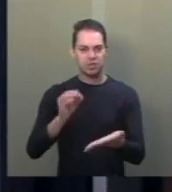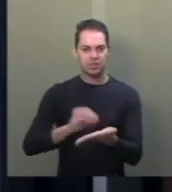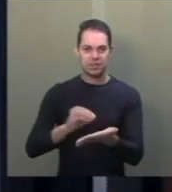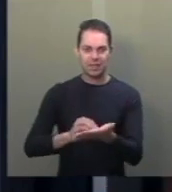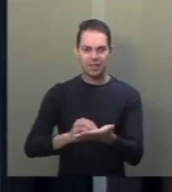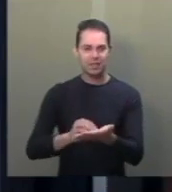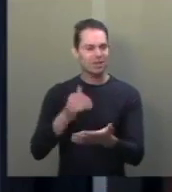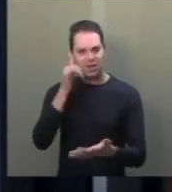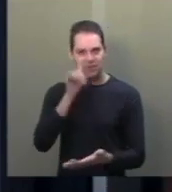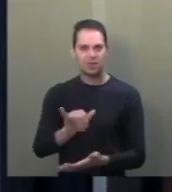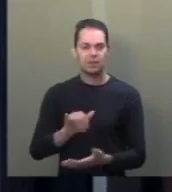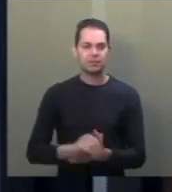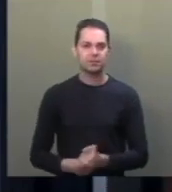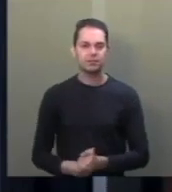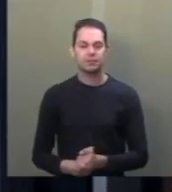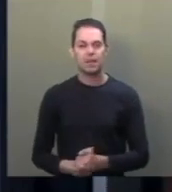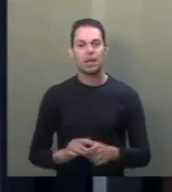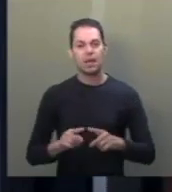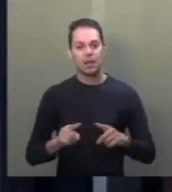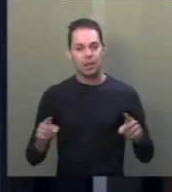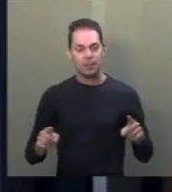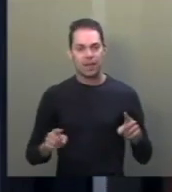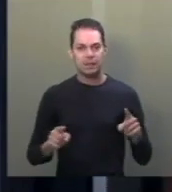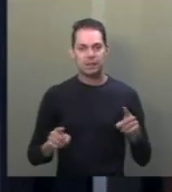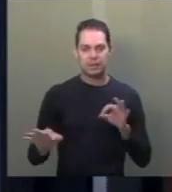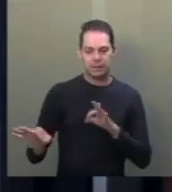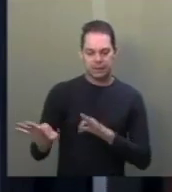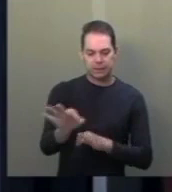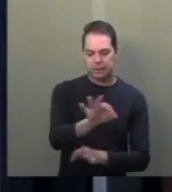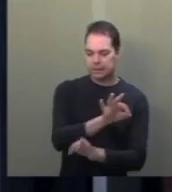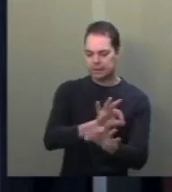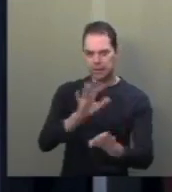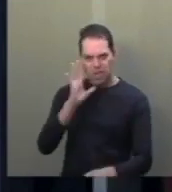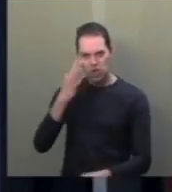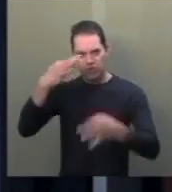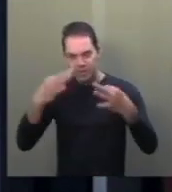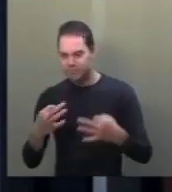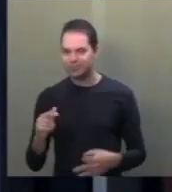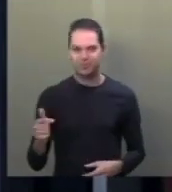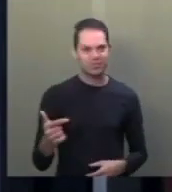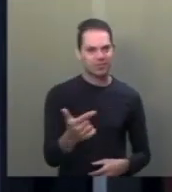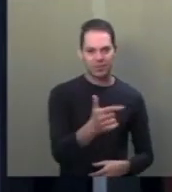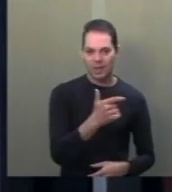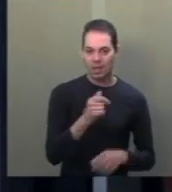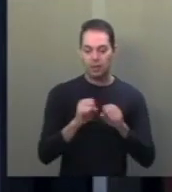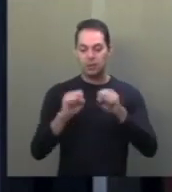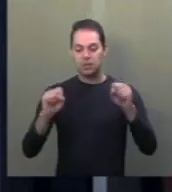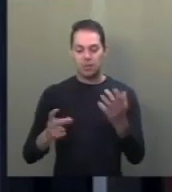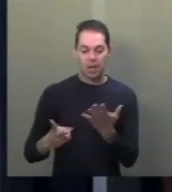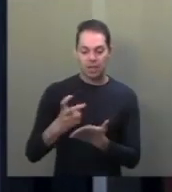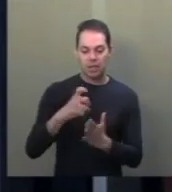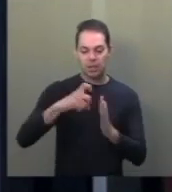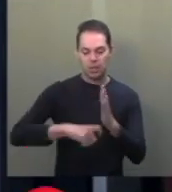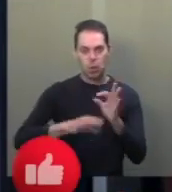internacionais. Mas um remendo na colcha de retalhos não é solução. Não organiza o sistema tributário,